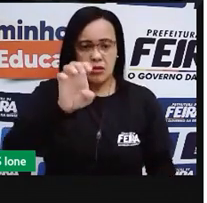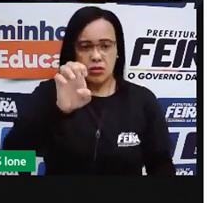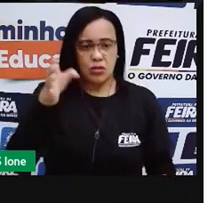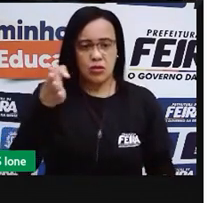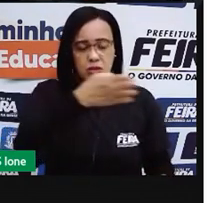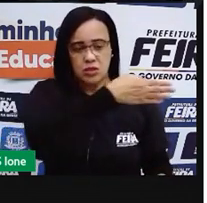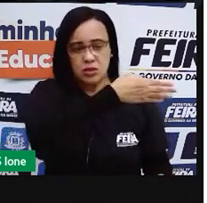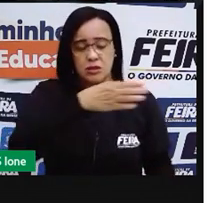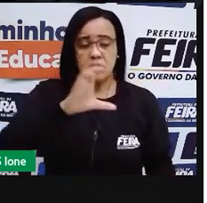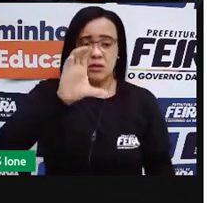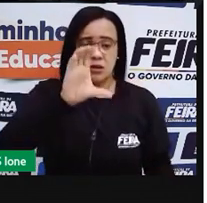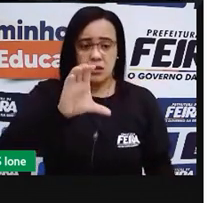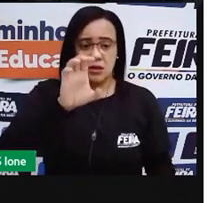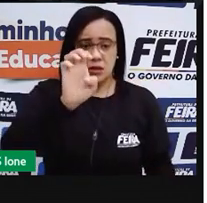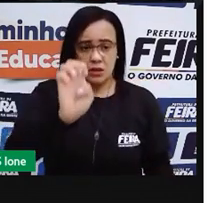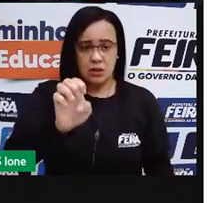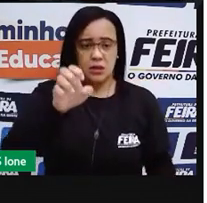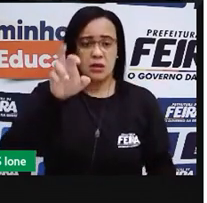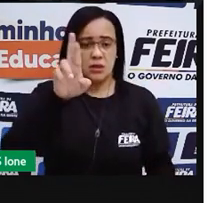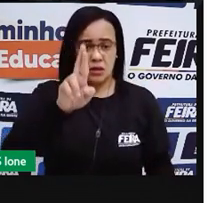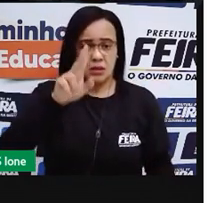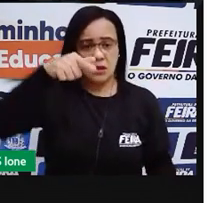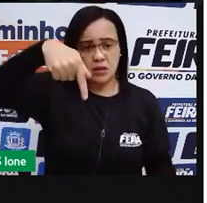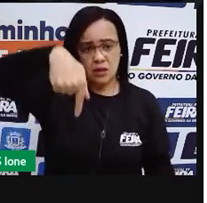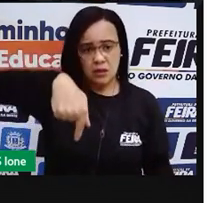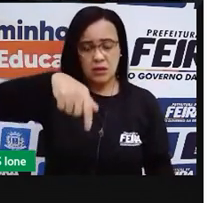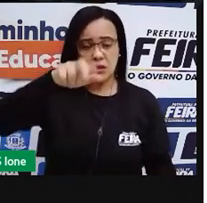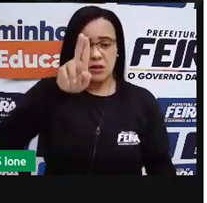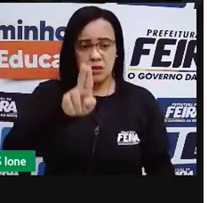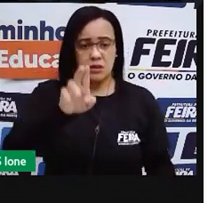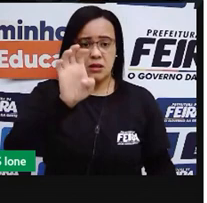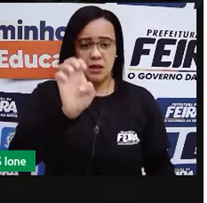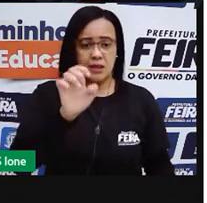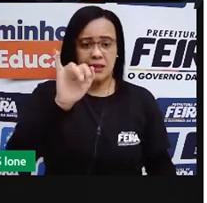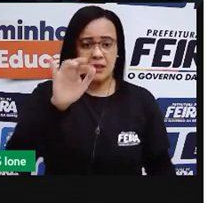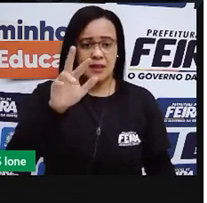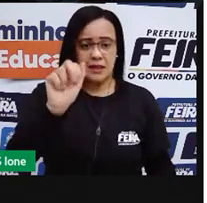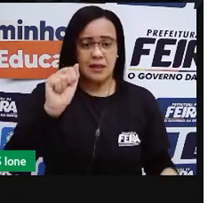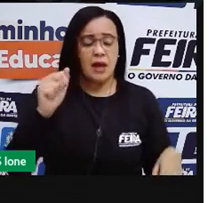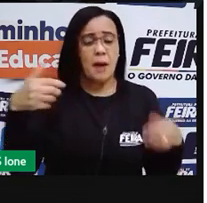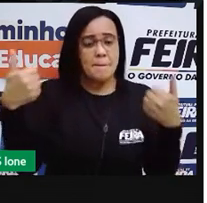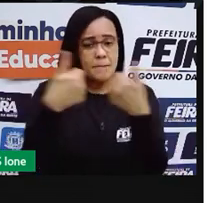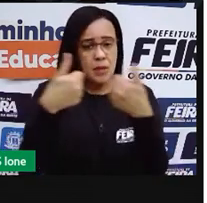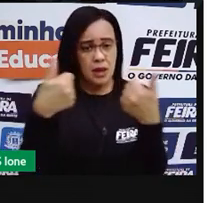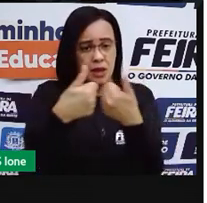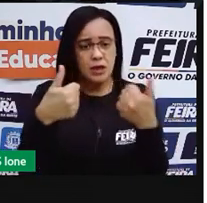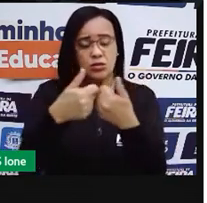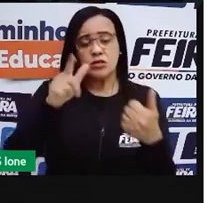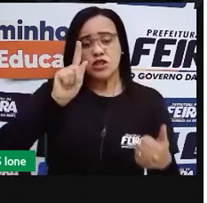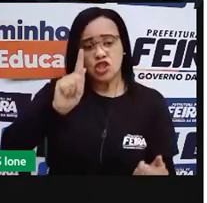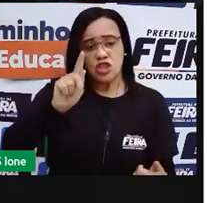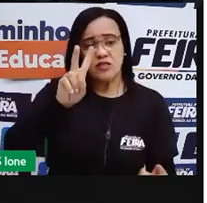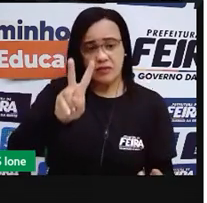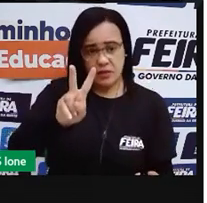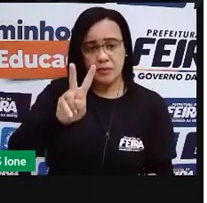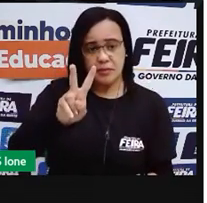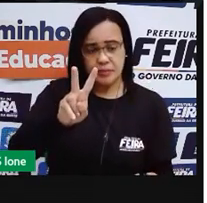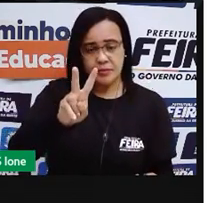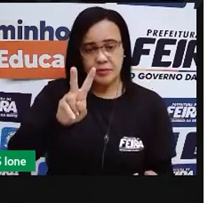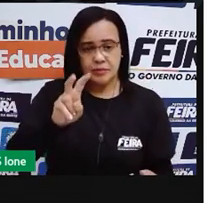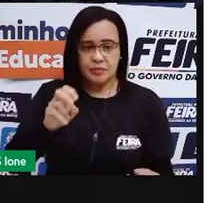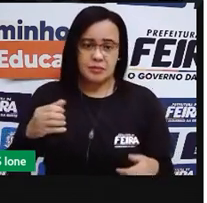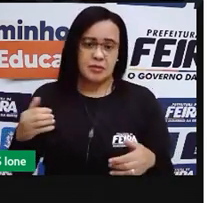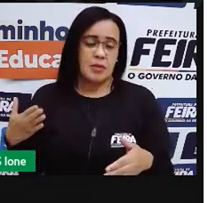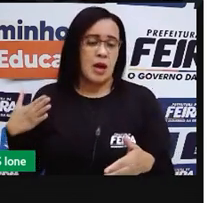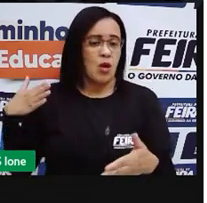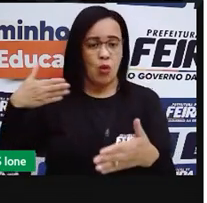Getúlio Vargas. Por isso que elas estão bem próximas. Termina uma, inicia outra.